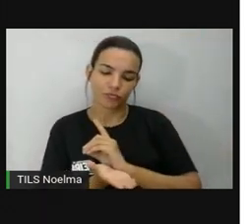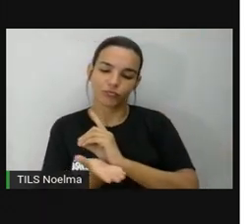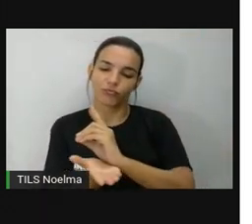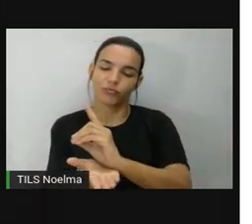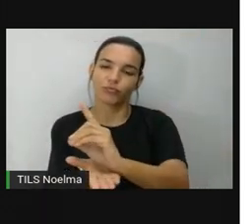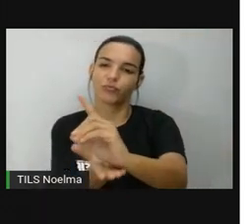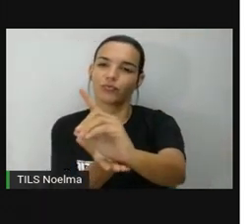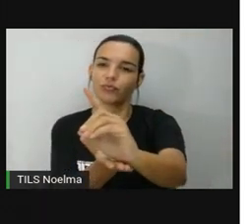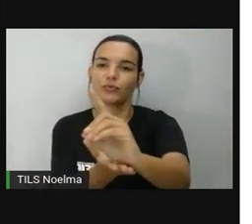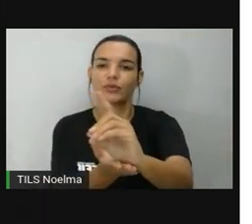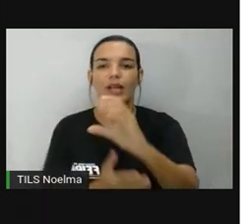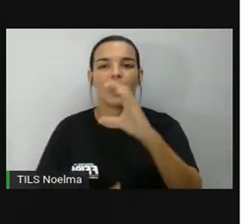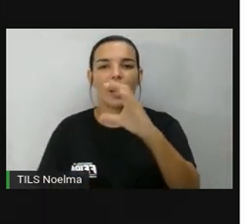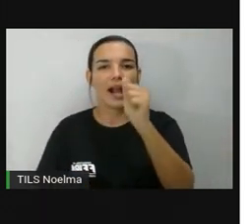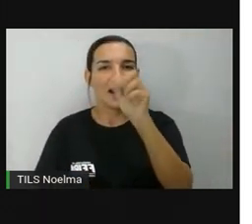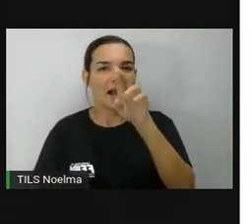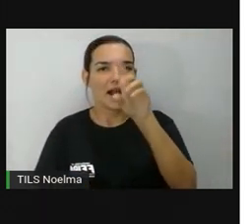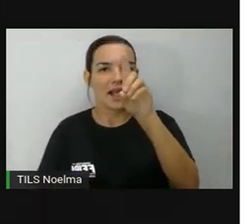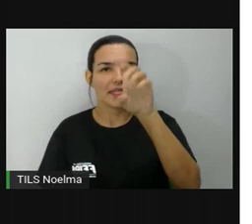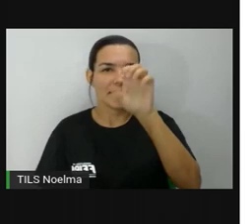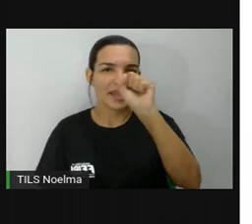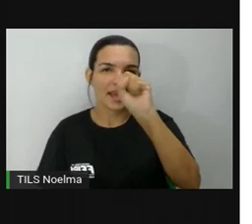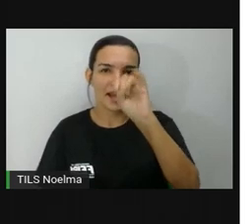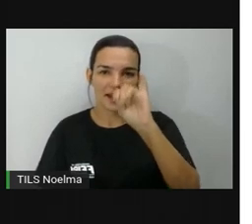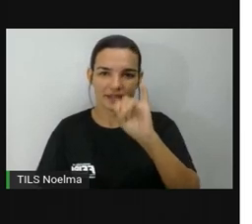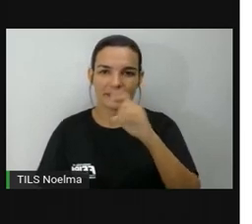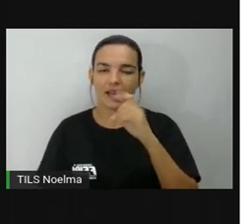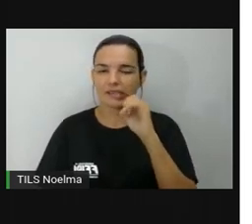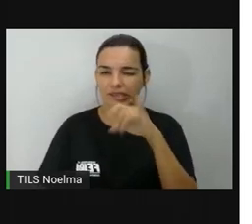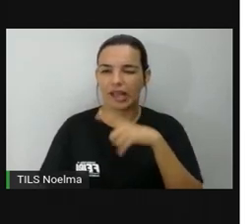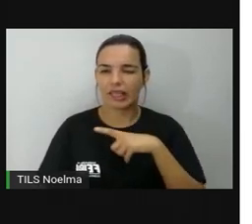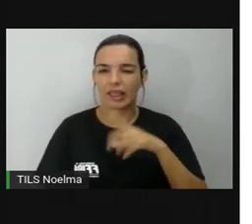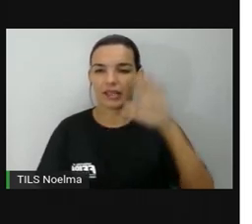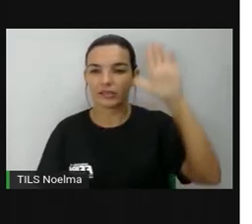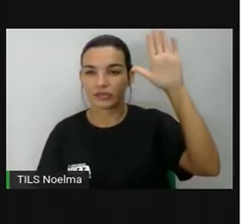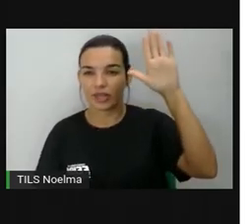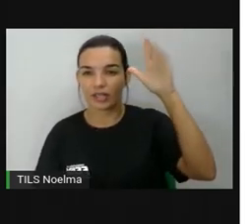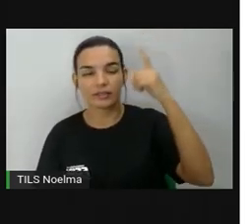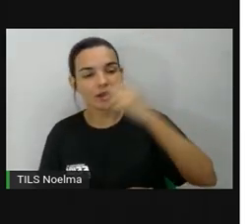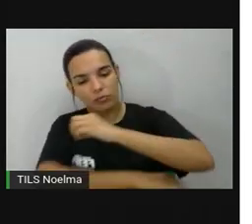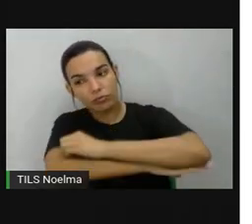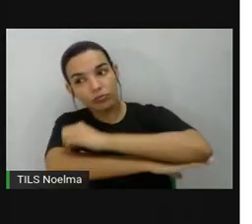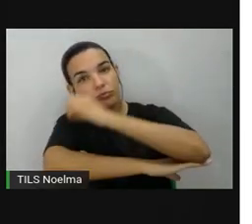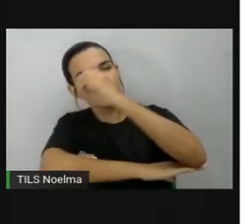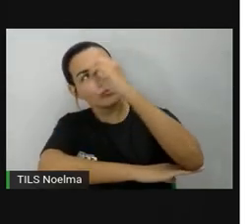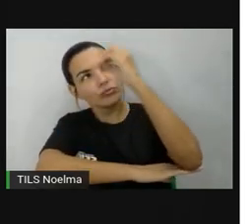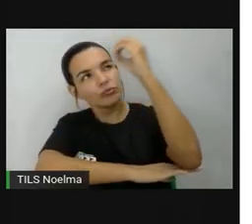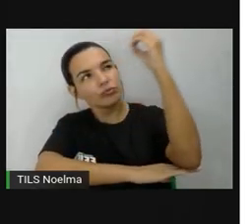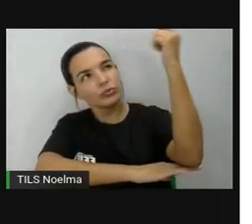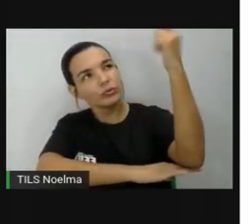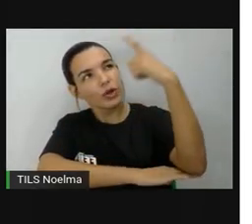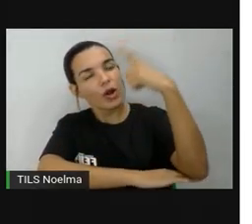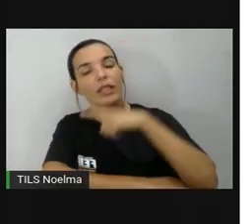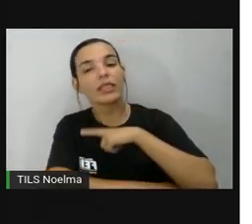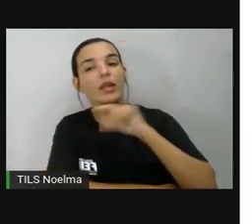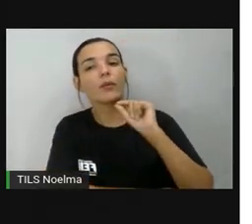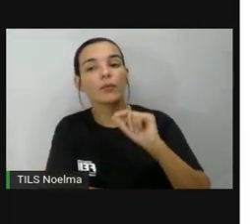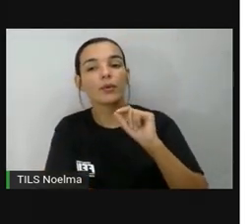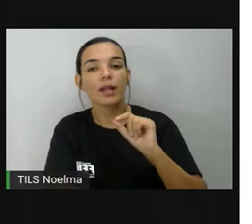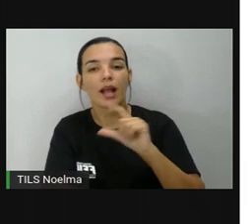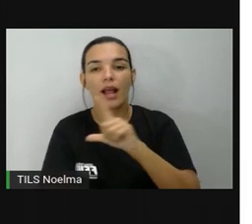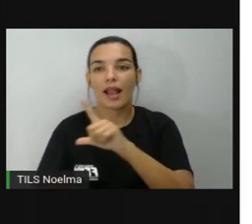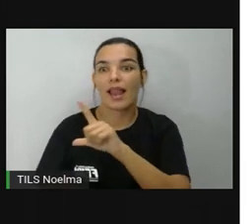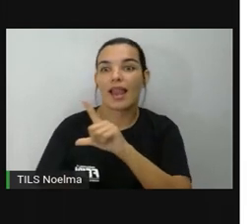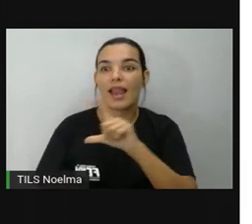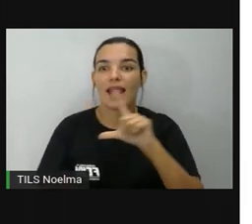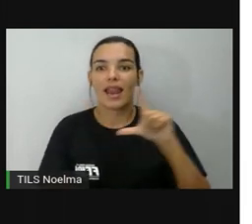Se estendermos o braço direito para onde nasce o Sol, ou seja, o nascente, teremos a direção aproximada do ponto